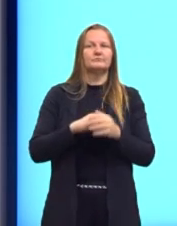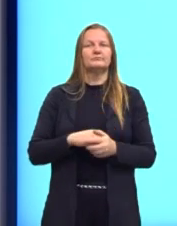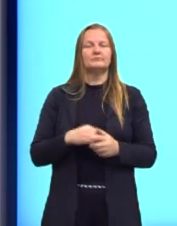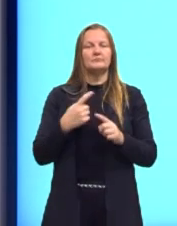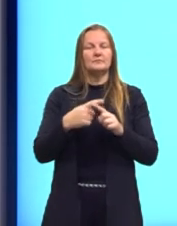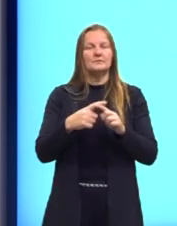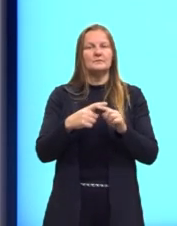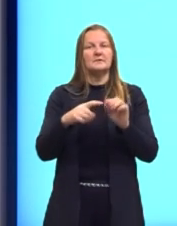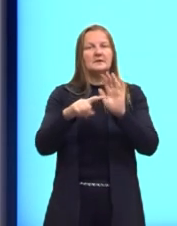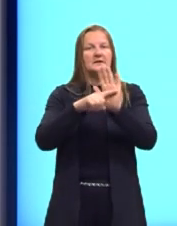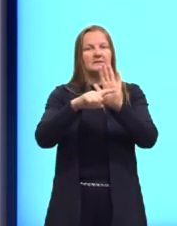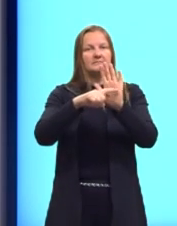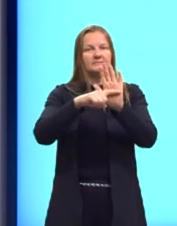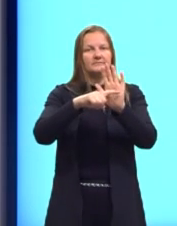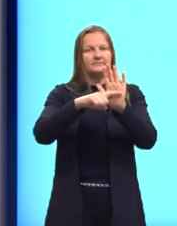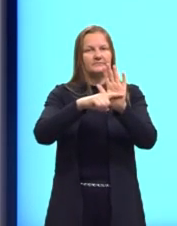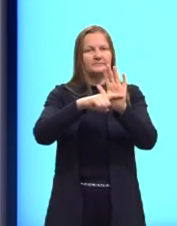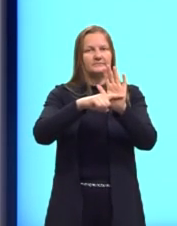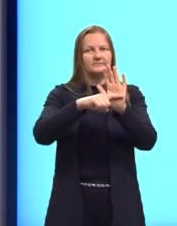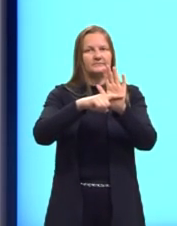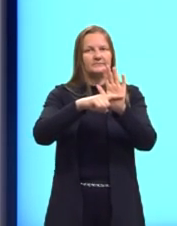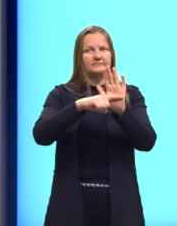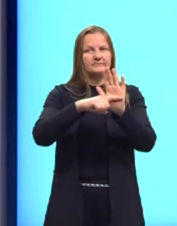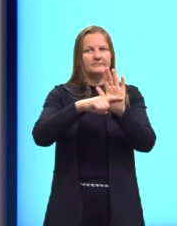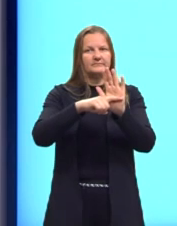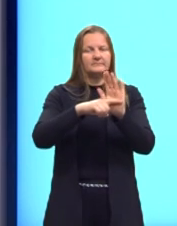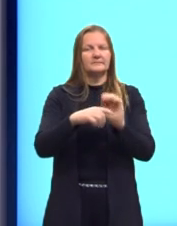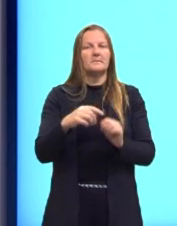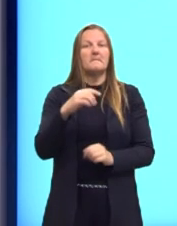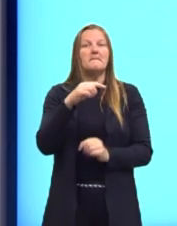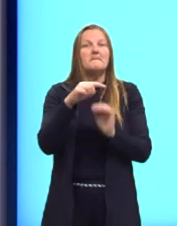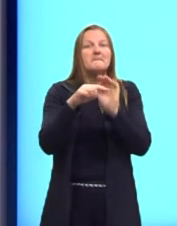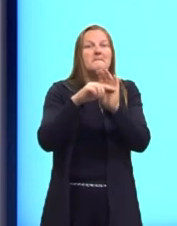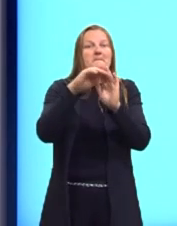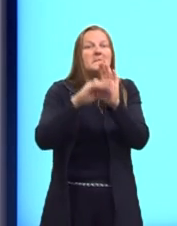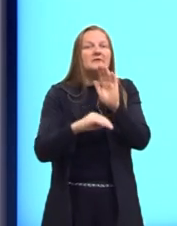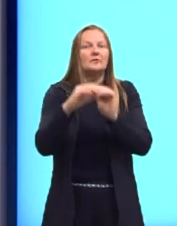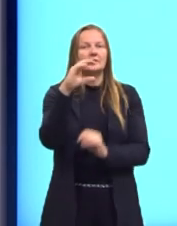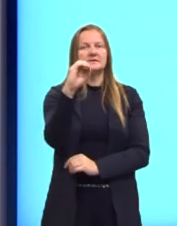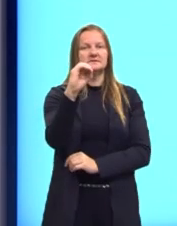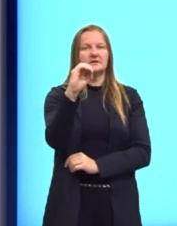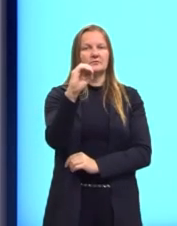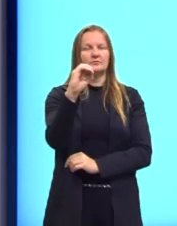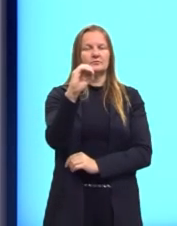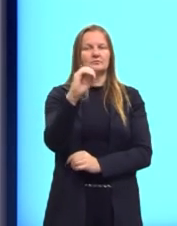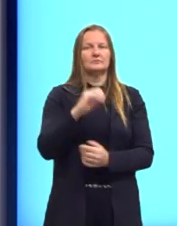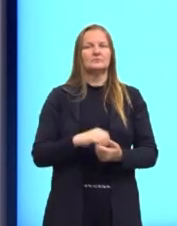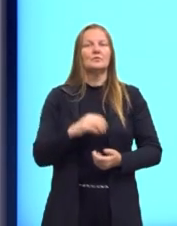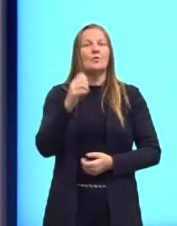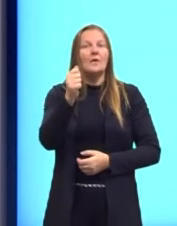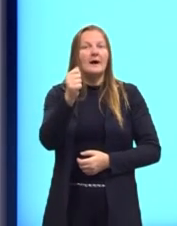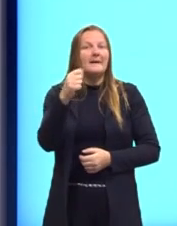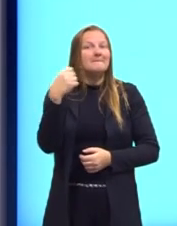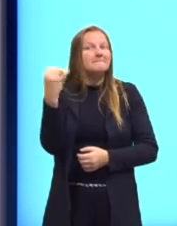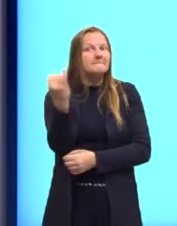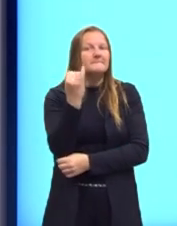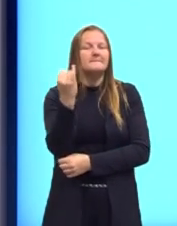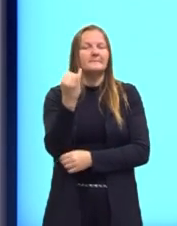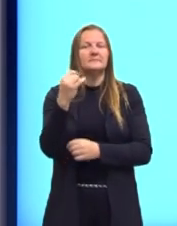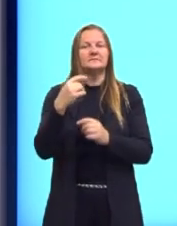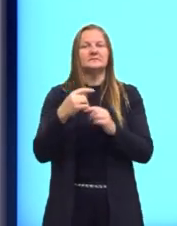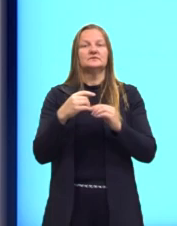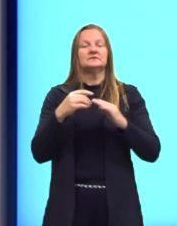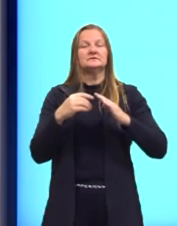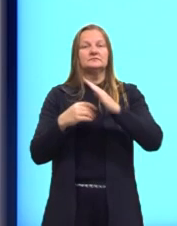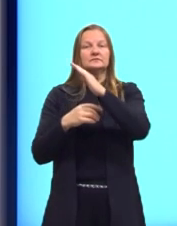porque o A é um valor menor do que zero. O A é negativo, tá? Então o A, além de determinar a